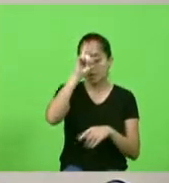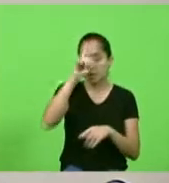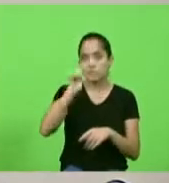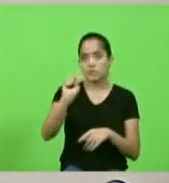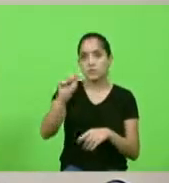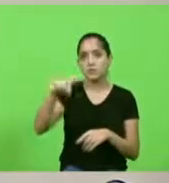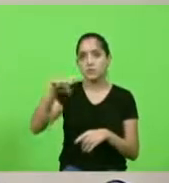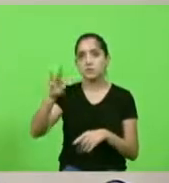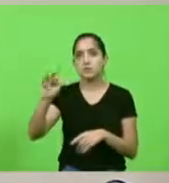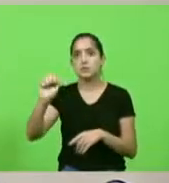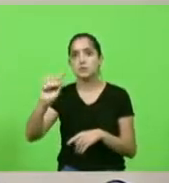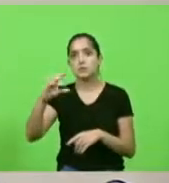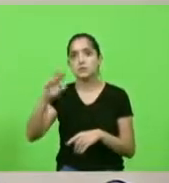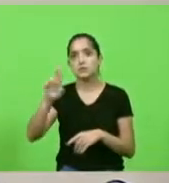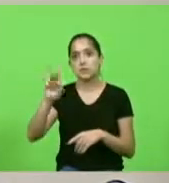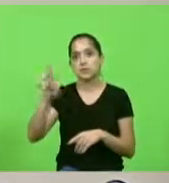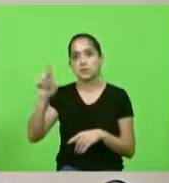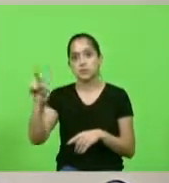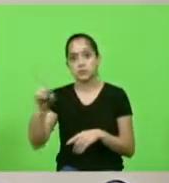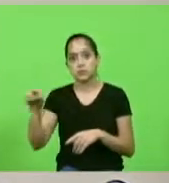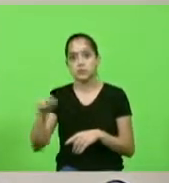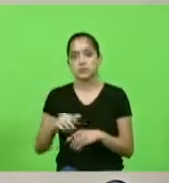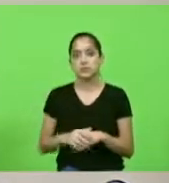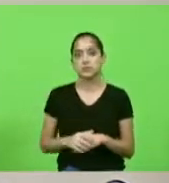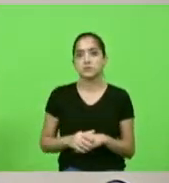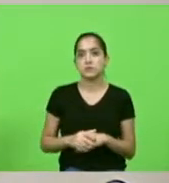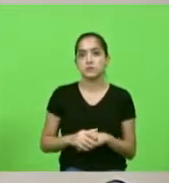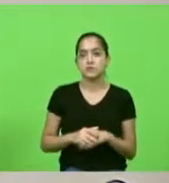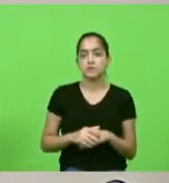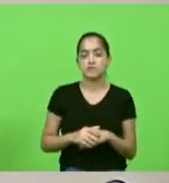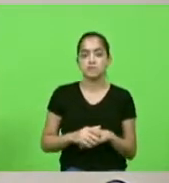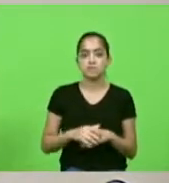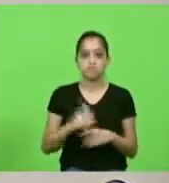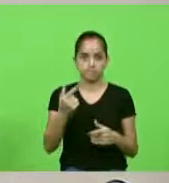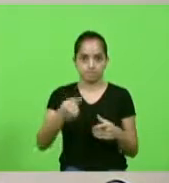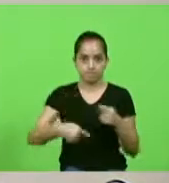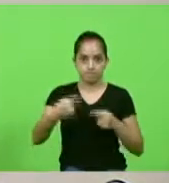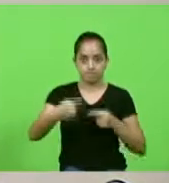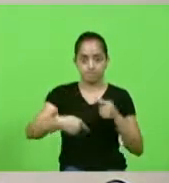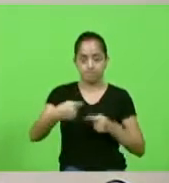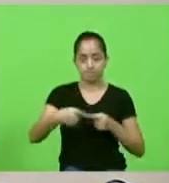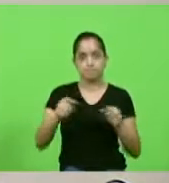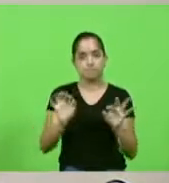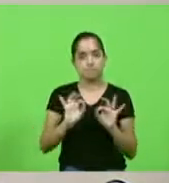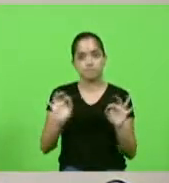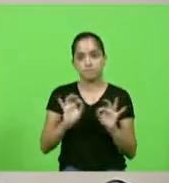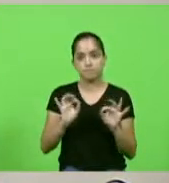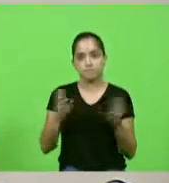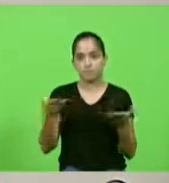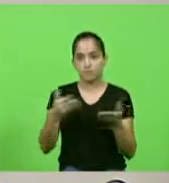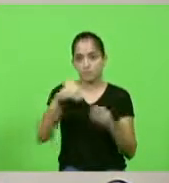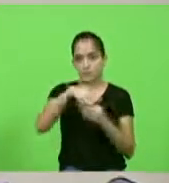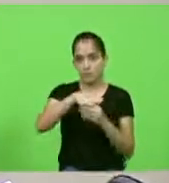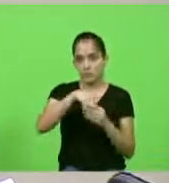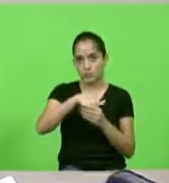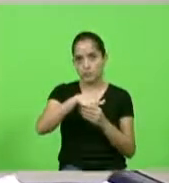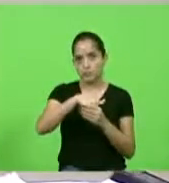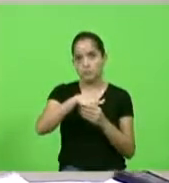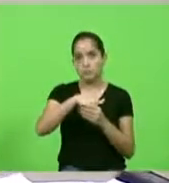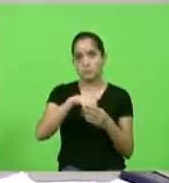município de Canoinhas em discussão não havendo quem queira discutir em votação